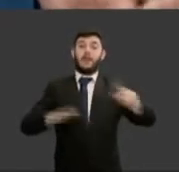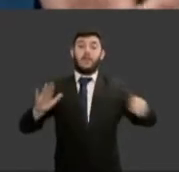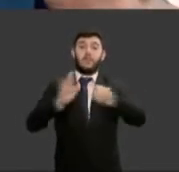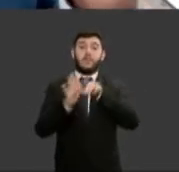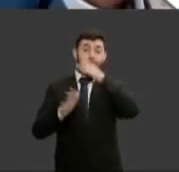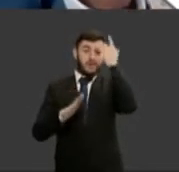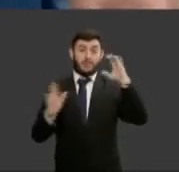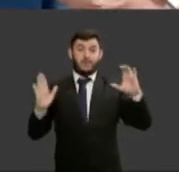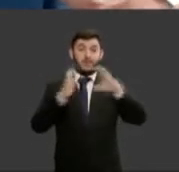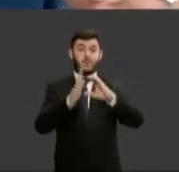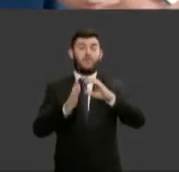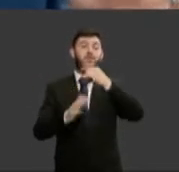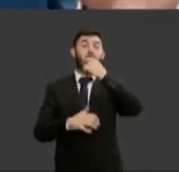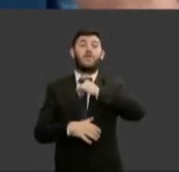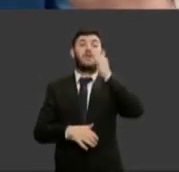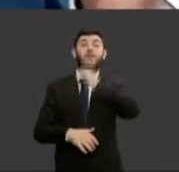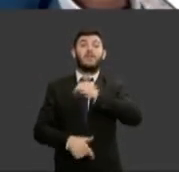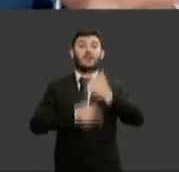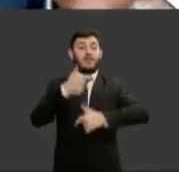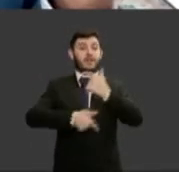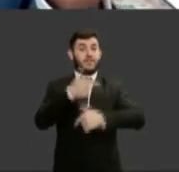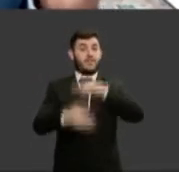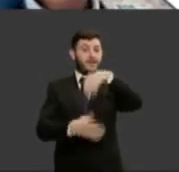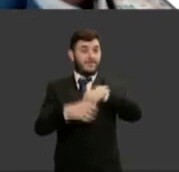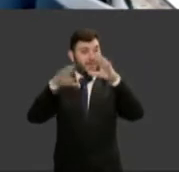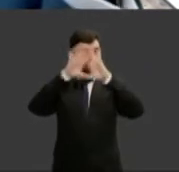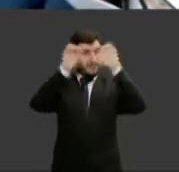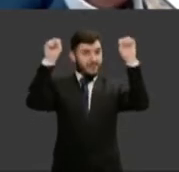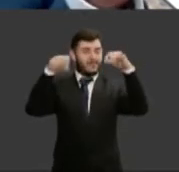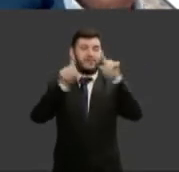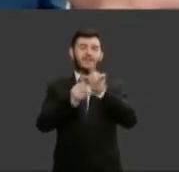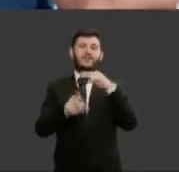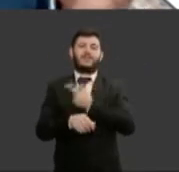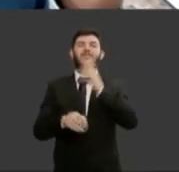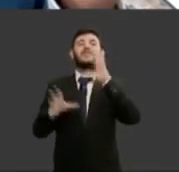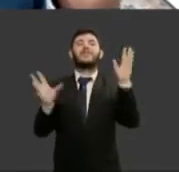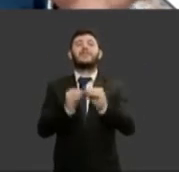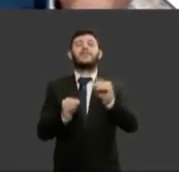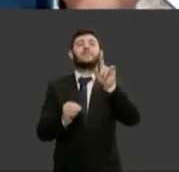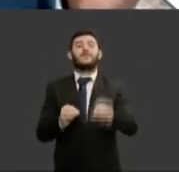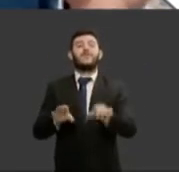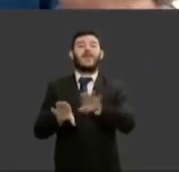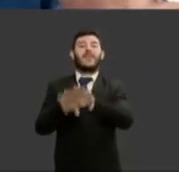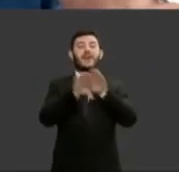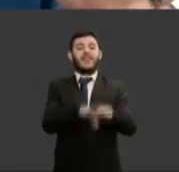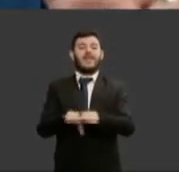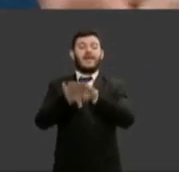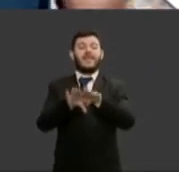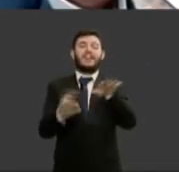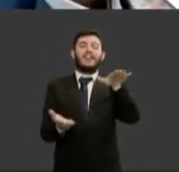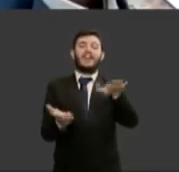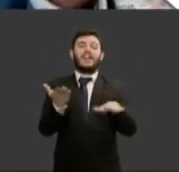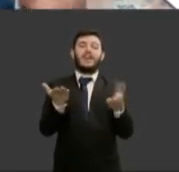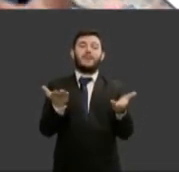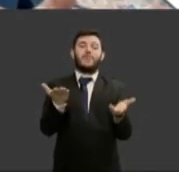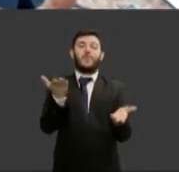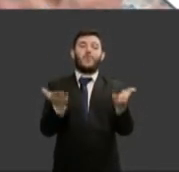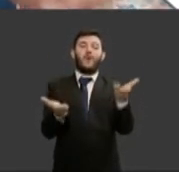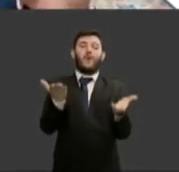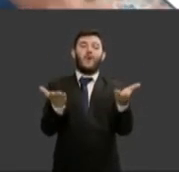entendemos que o Equilibra tem o dever de instrumentalizar o nosso público interno como